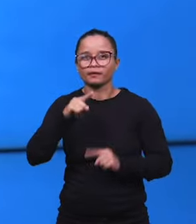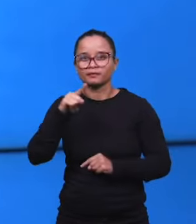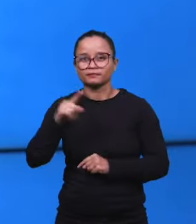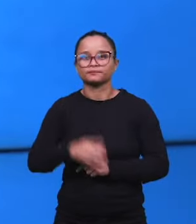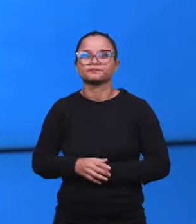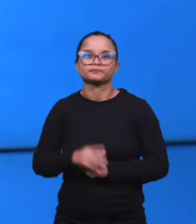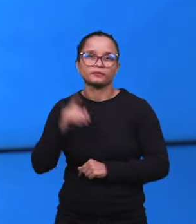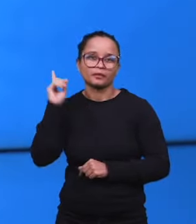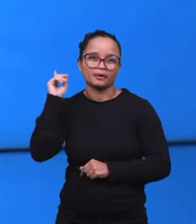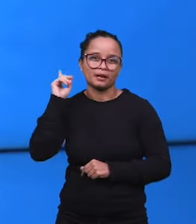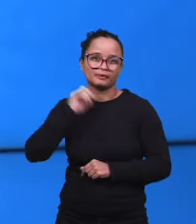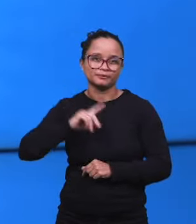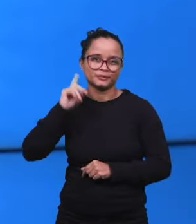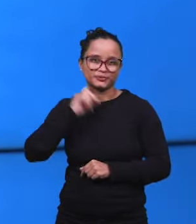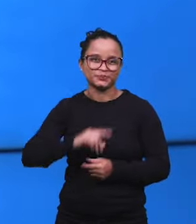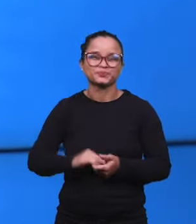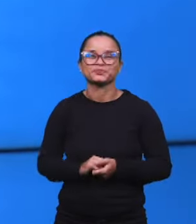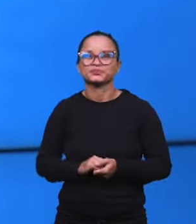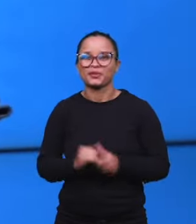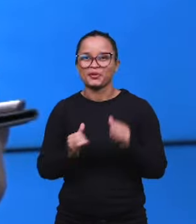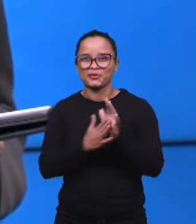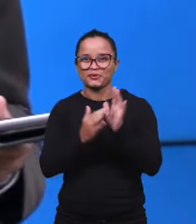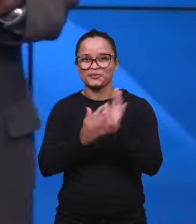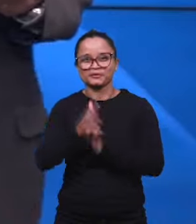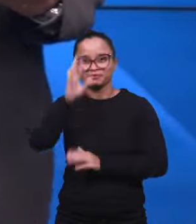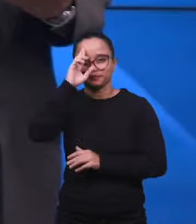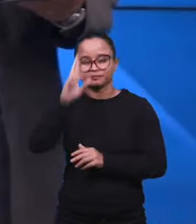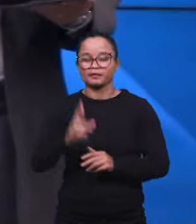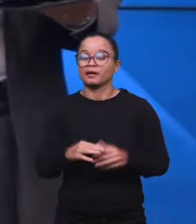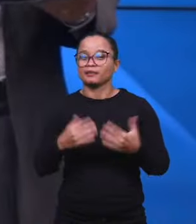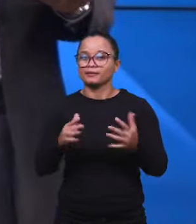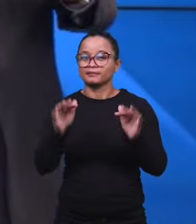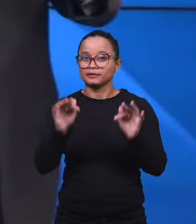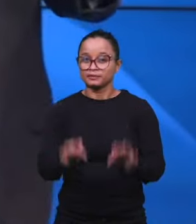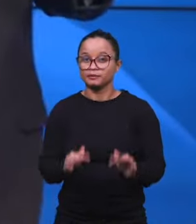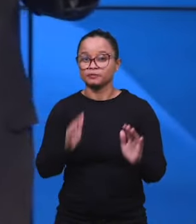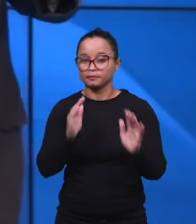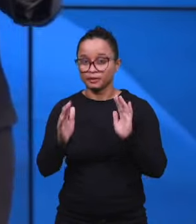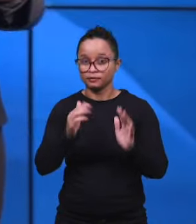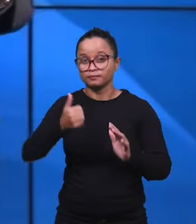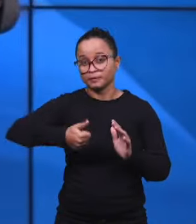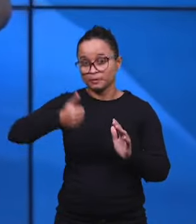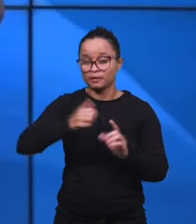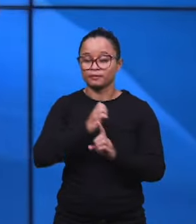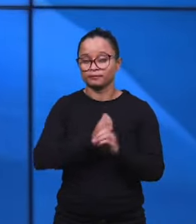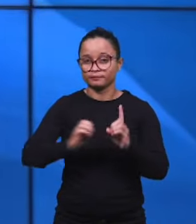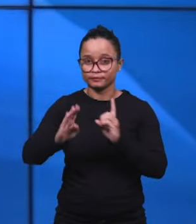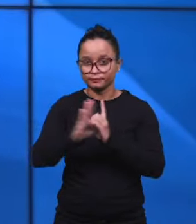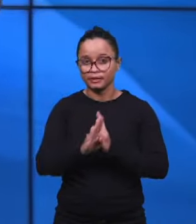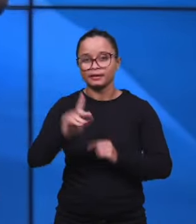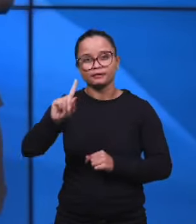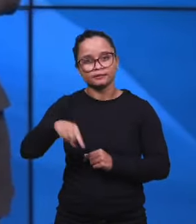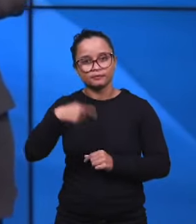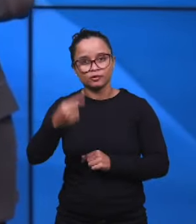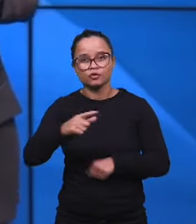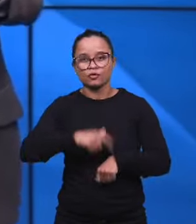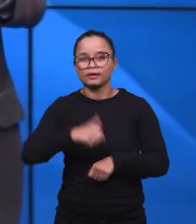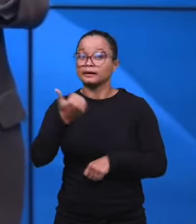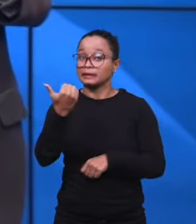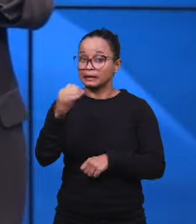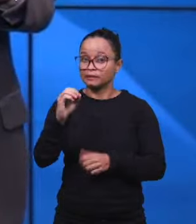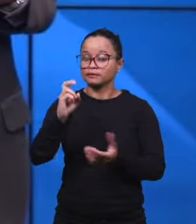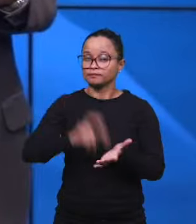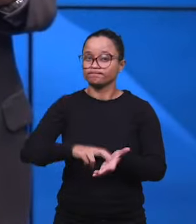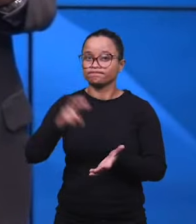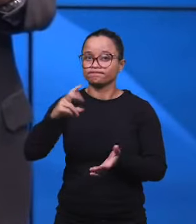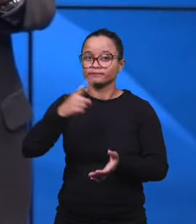igreja ali em Uberlândia. Louvado seja o Senhor! Amém, irmãos! Assim, nós encerramos essa primeira parte da Escola Bíblica Dominical e daqui a